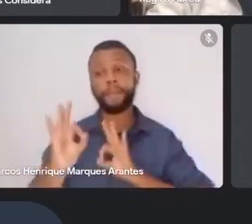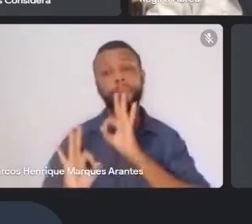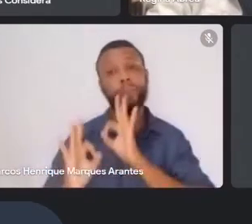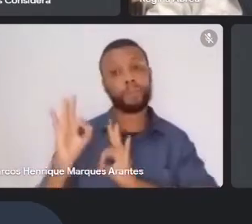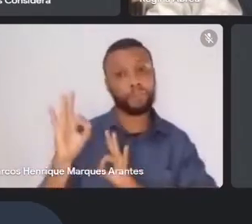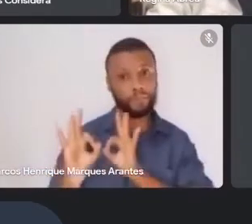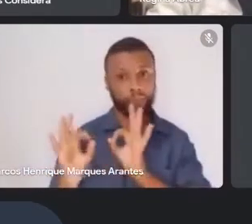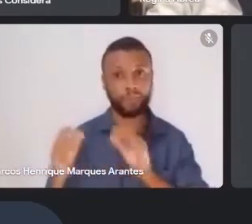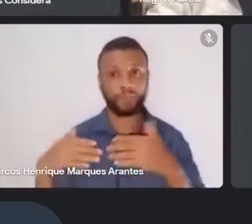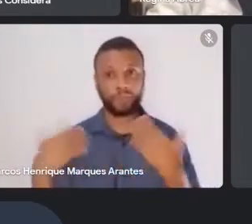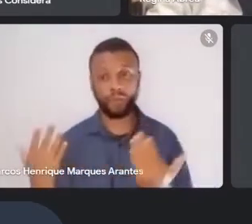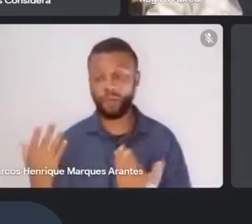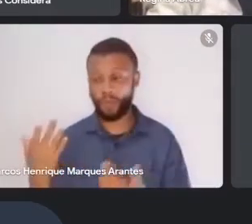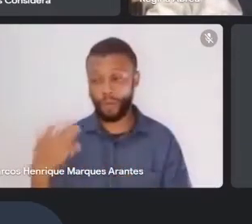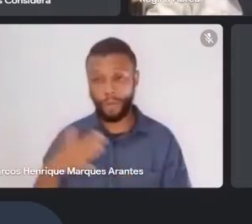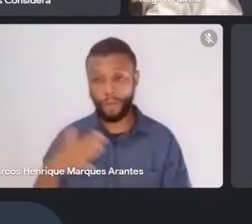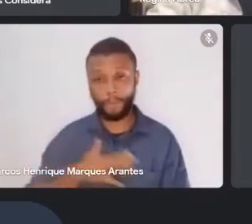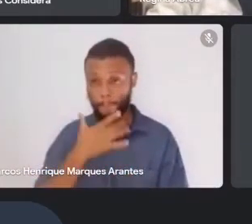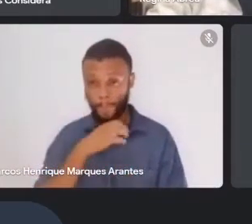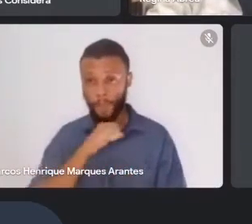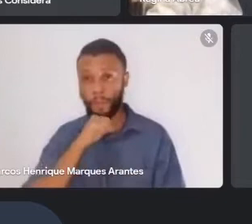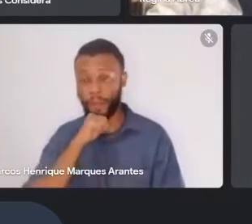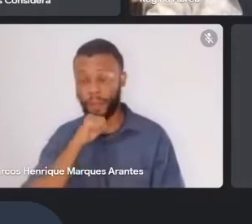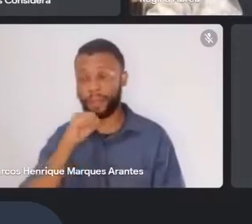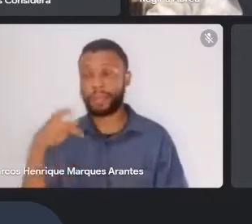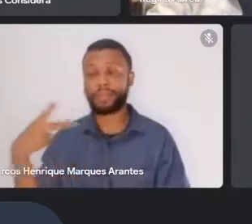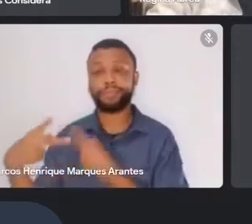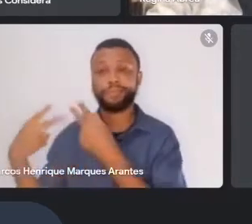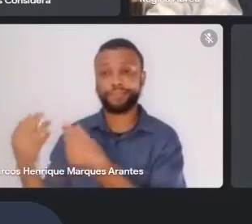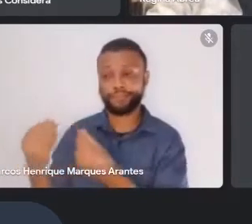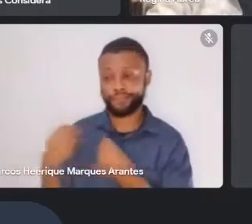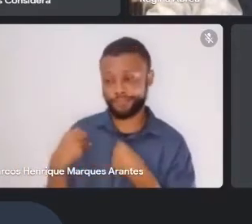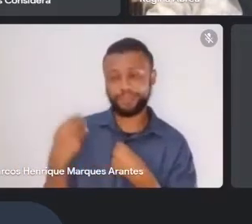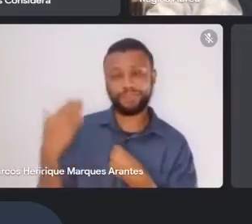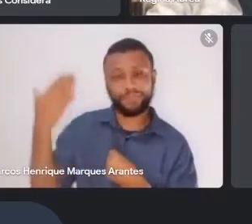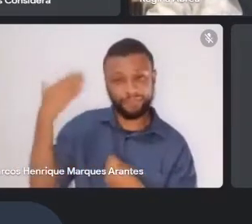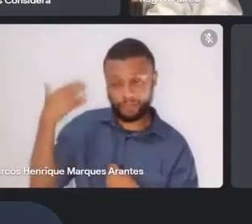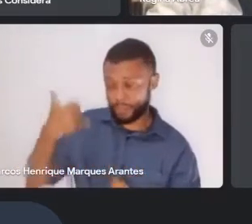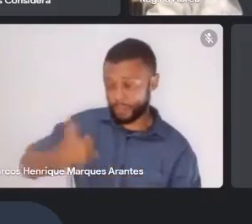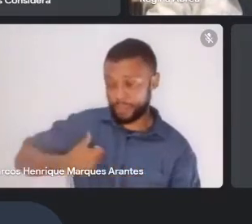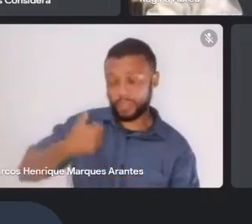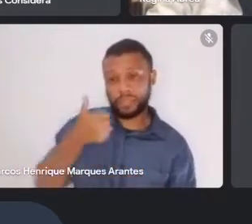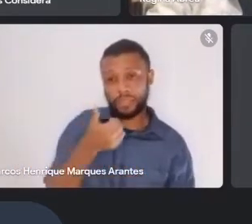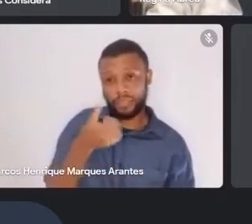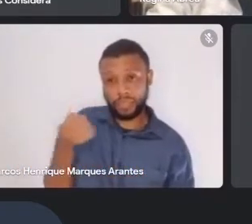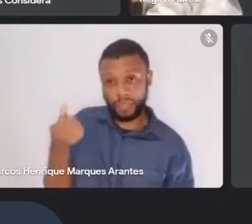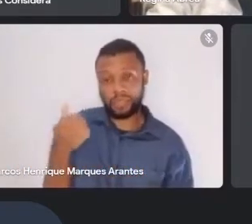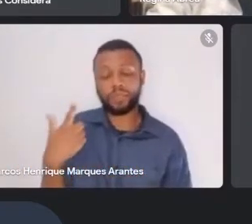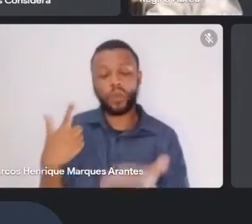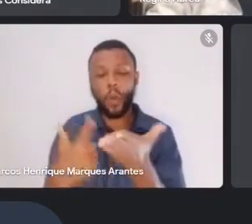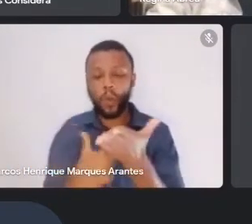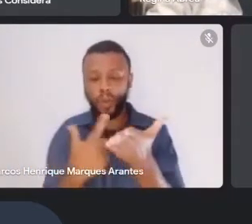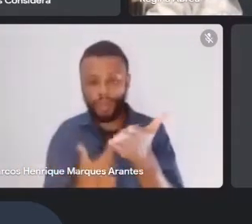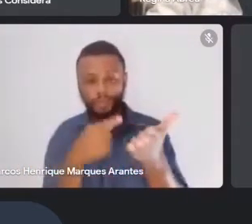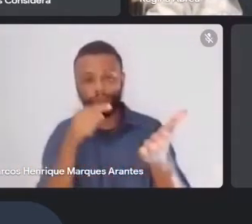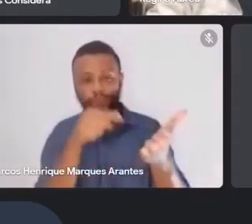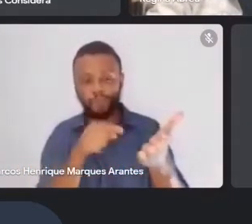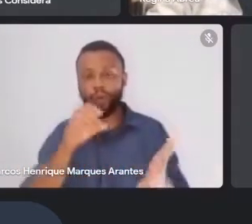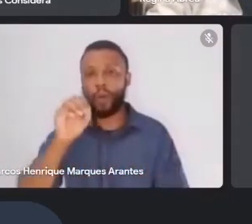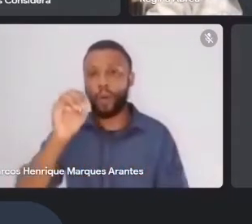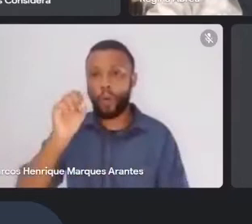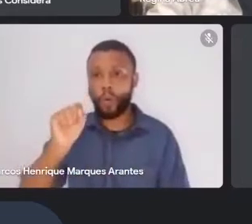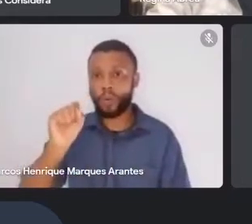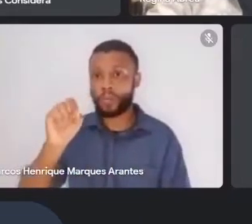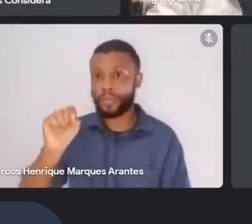do meu pai, quando eu tinha 16 anos, o livro Os Sertões, junto com um